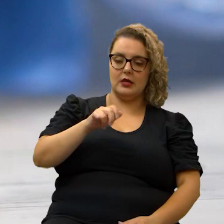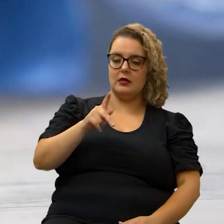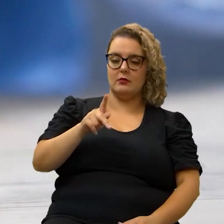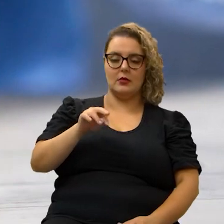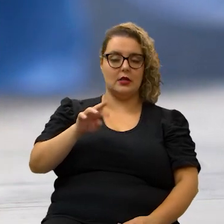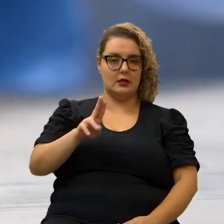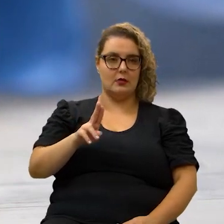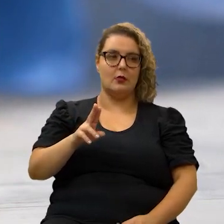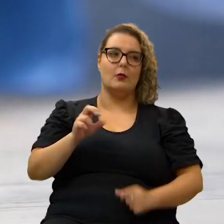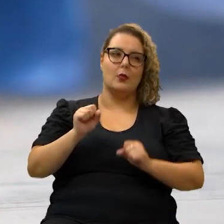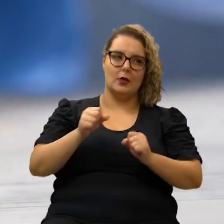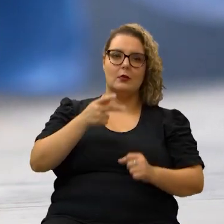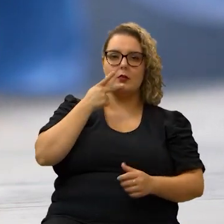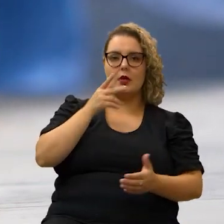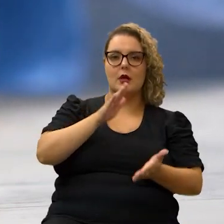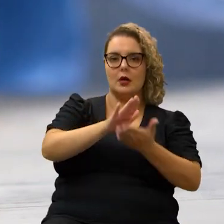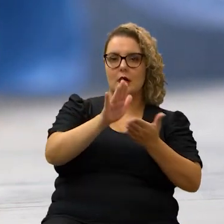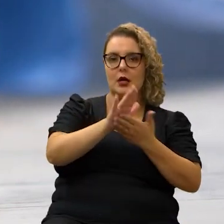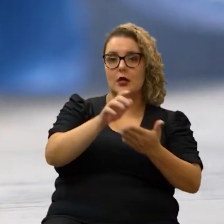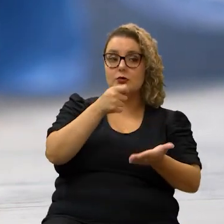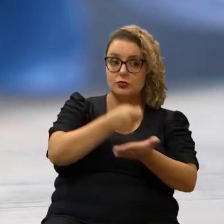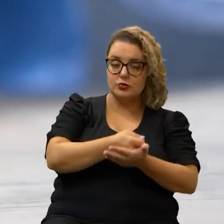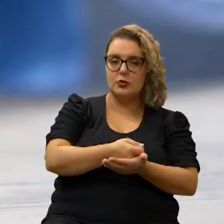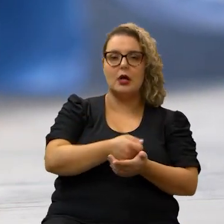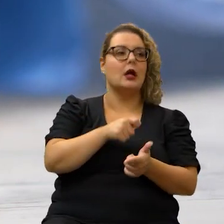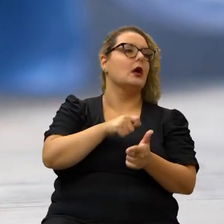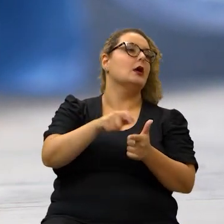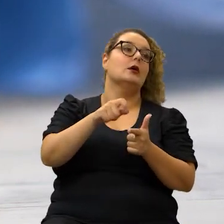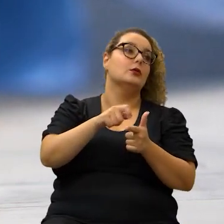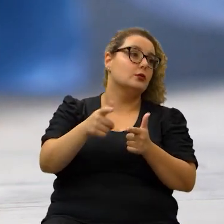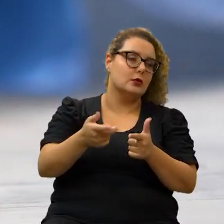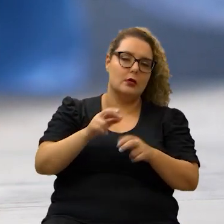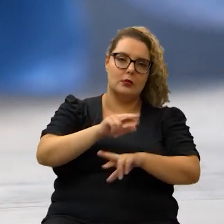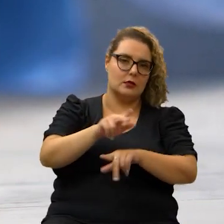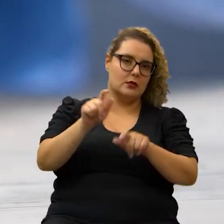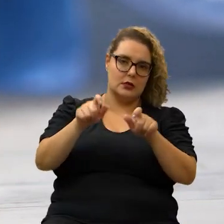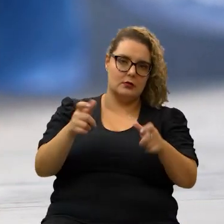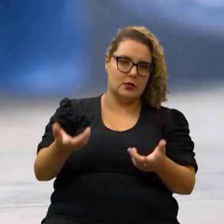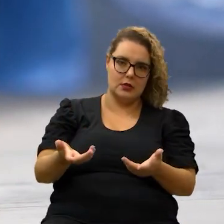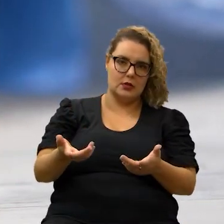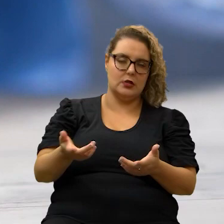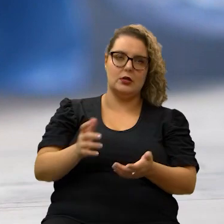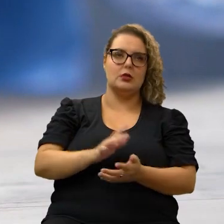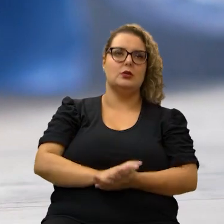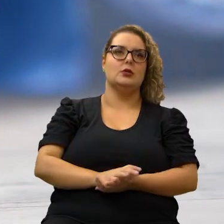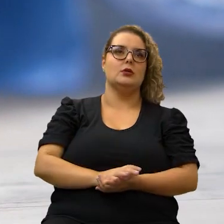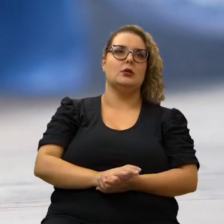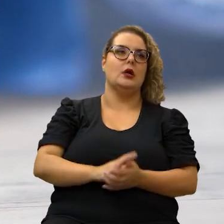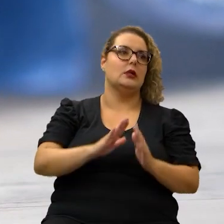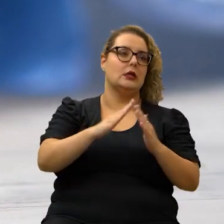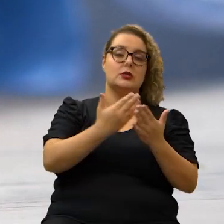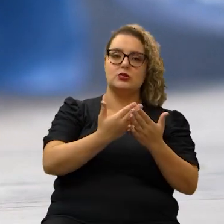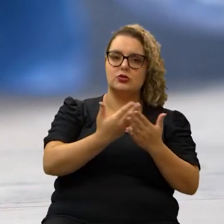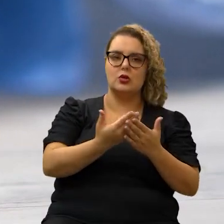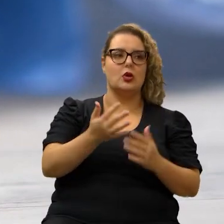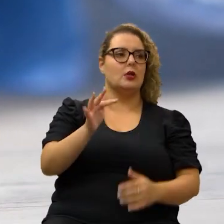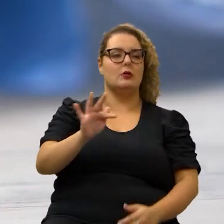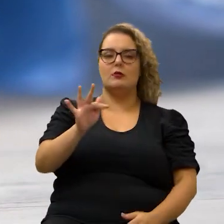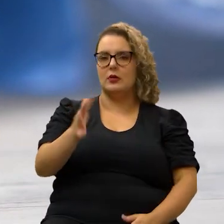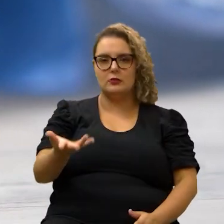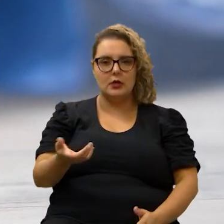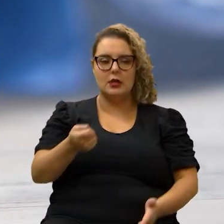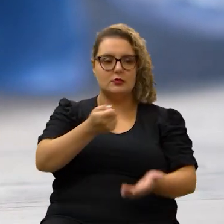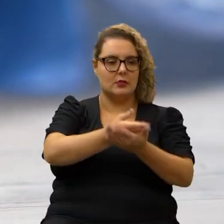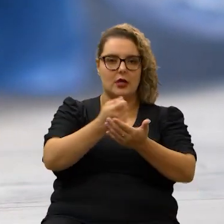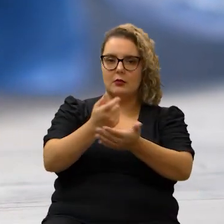custos fixos que é difícil você cortar aluguel para muita gente mensalidade escolar universidade e assim